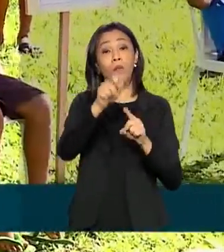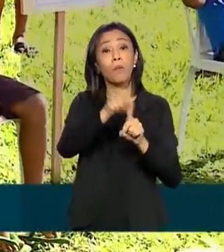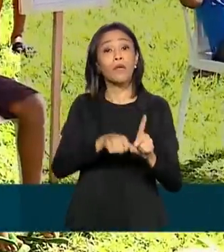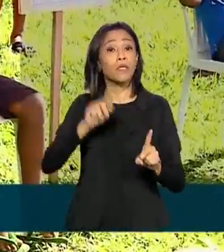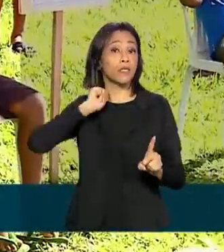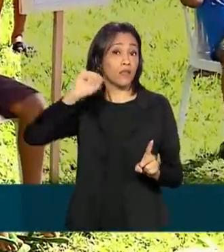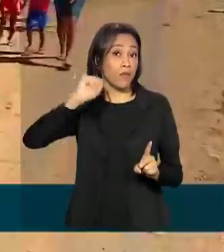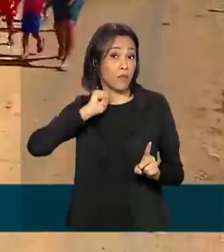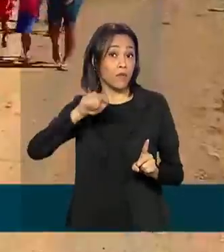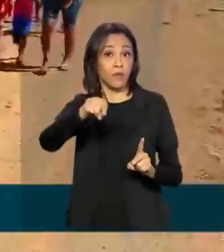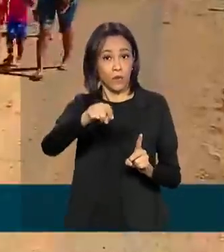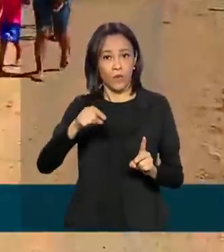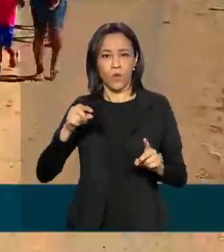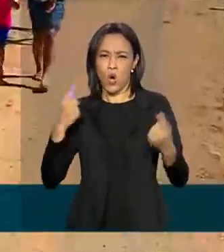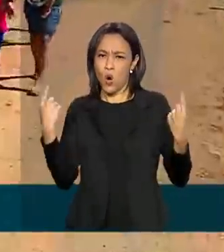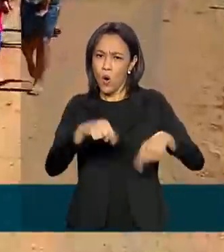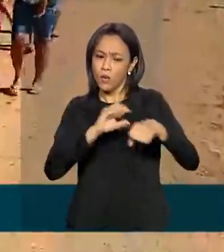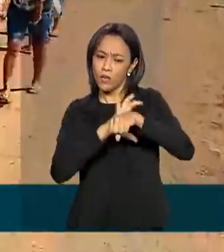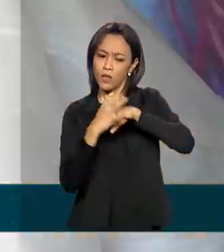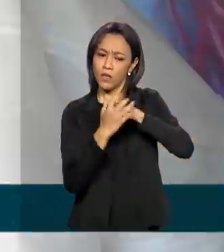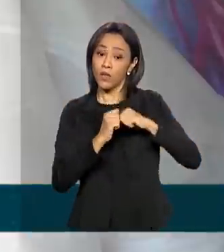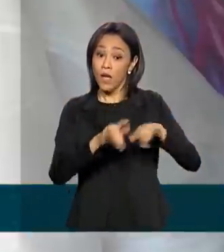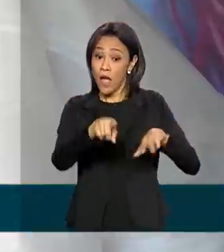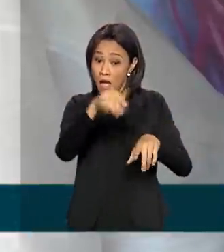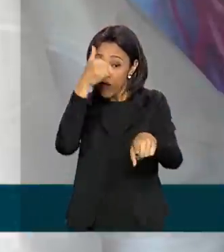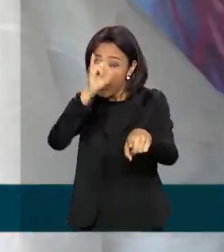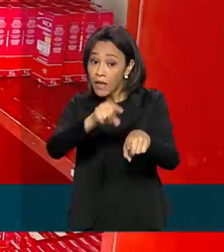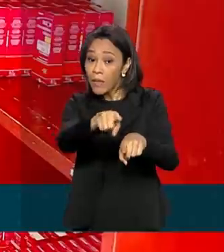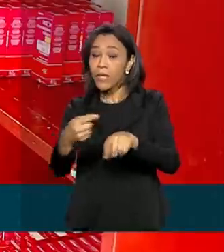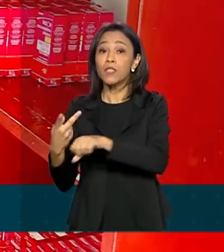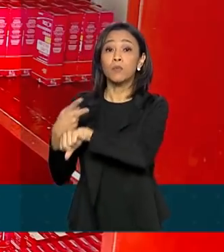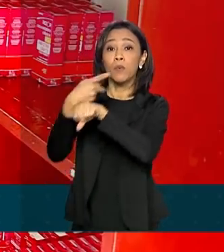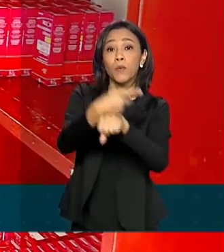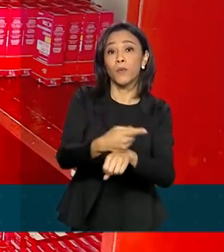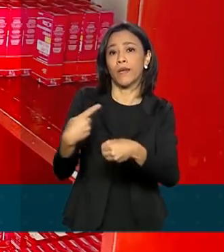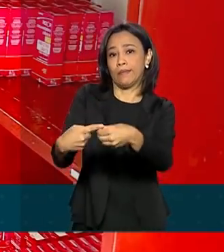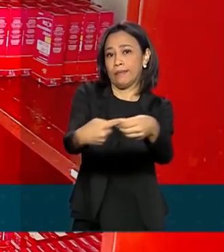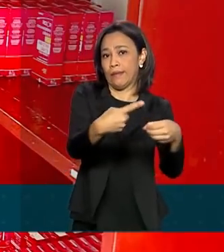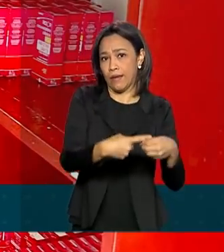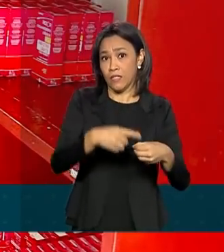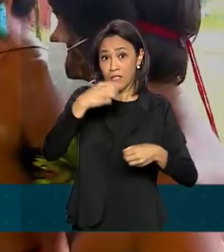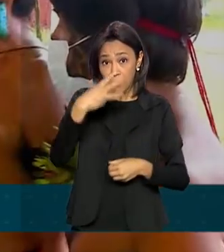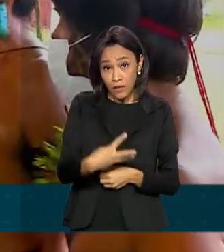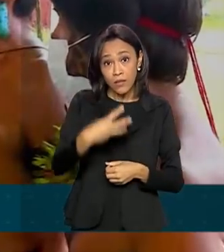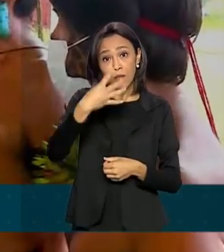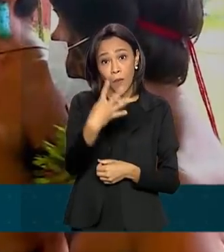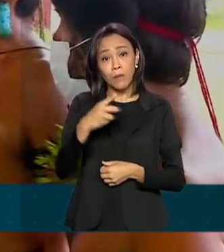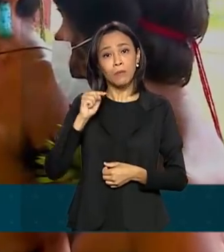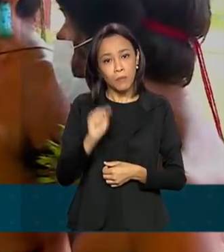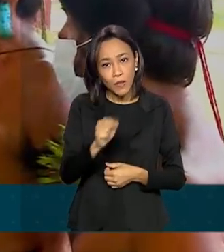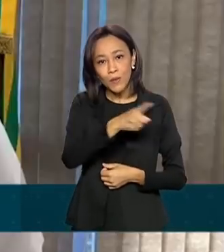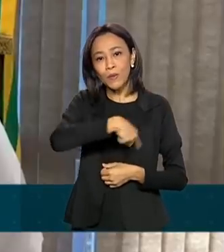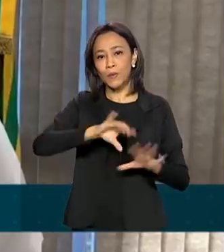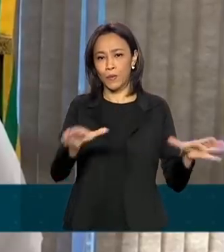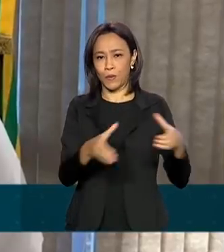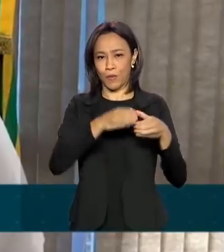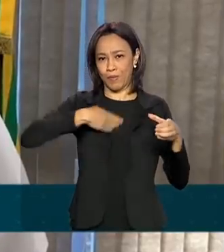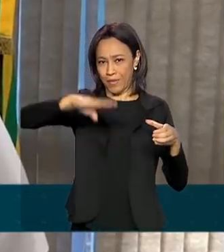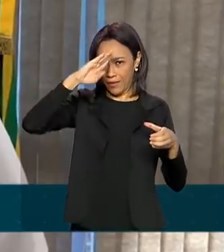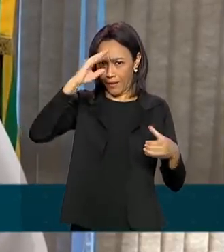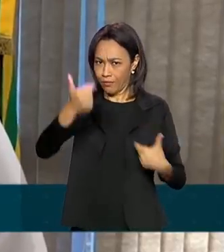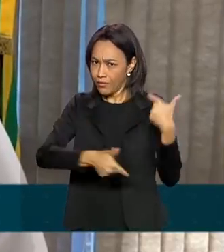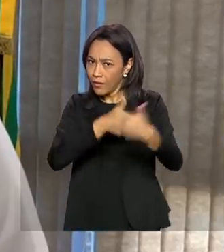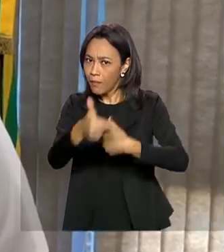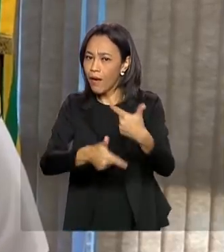atendimento nas aldeias evita o deslocamento para os grandes centros. 34 mil militares trabalham na missão. Mais de